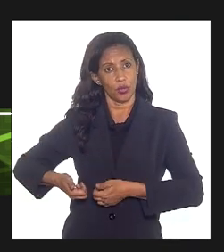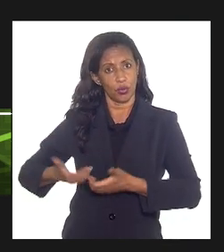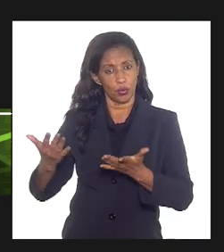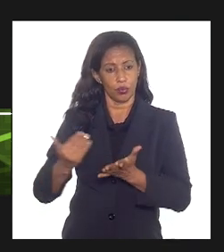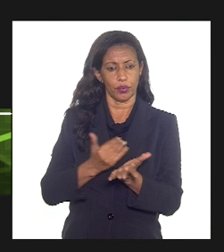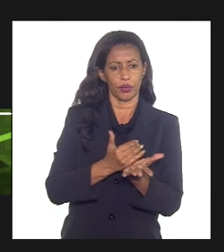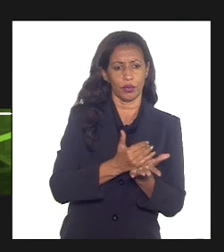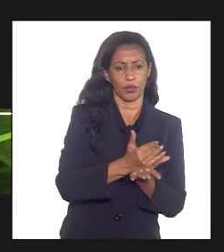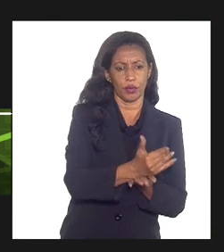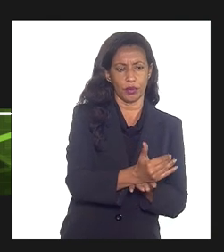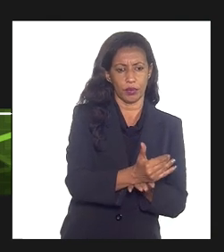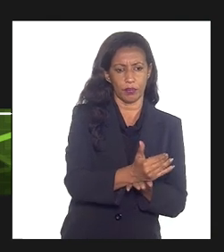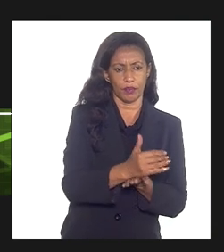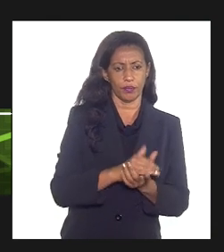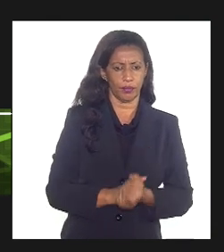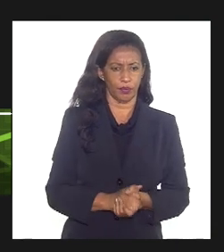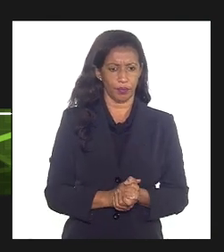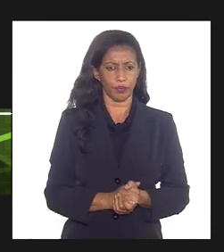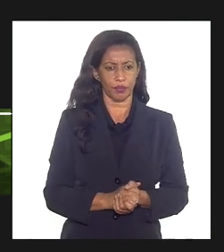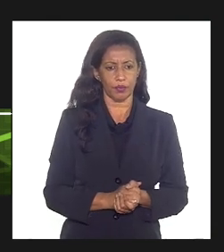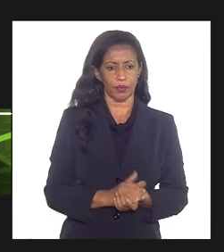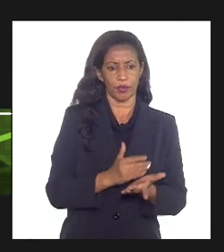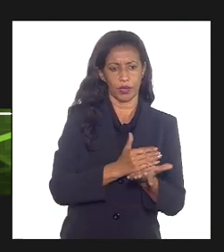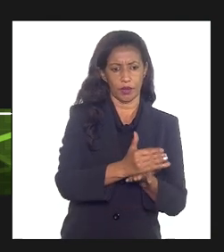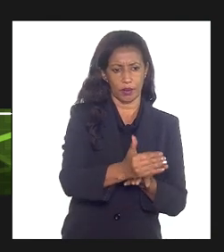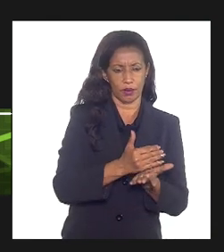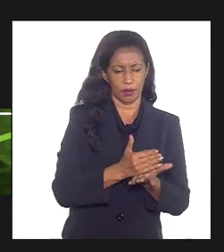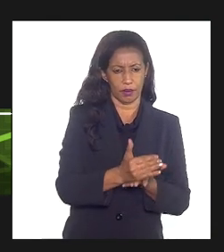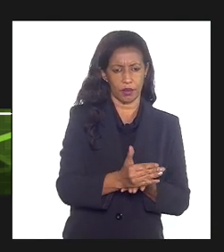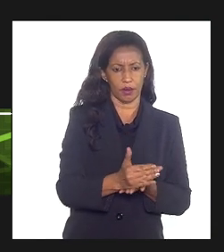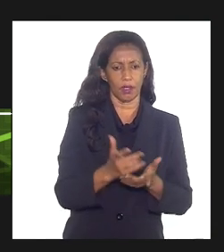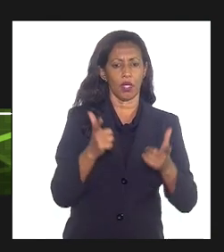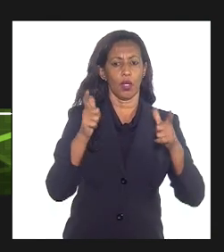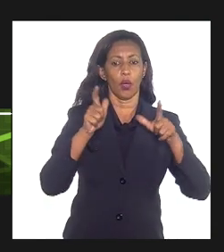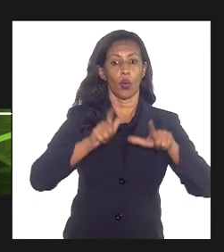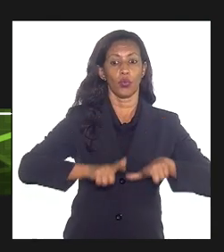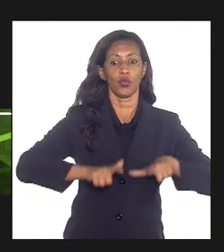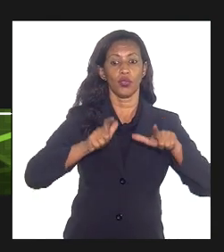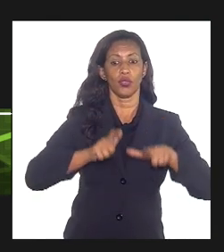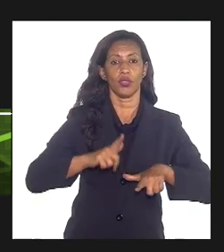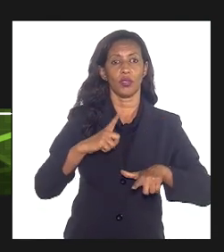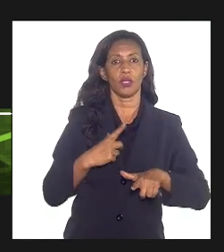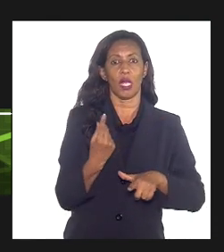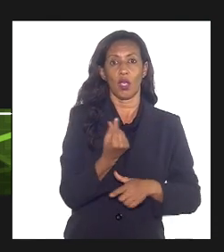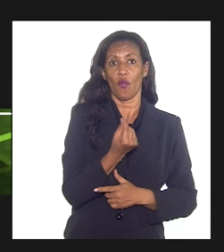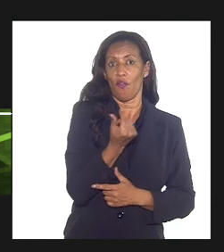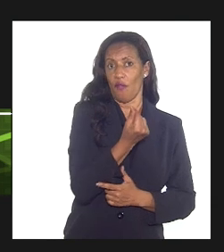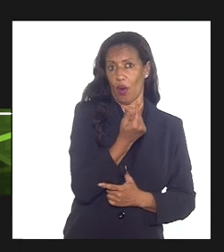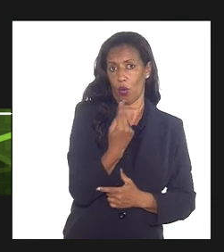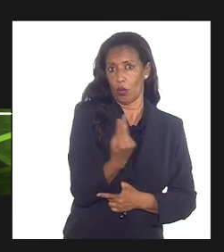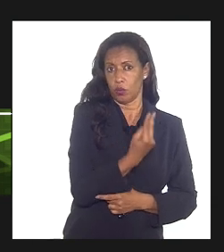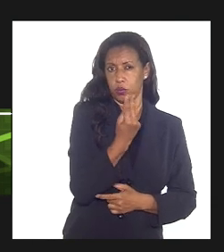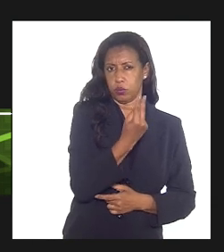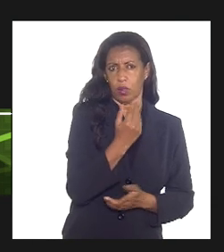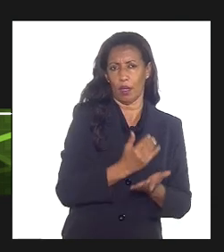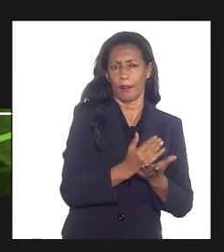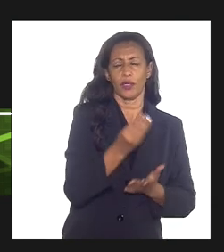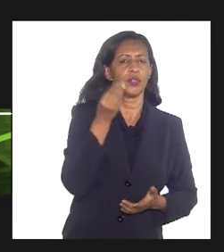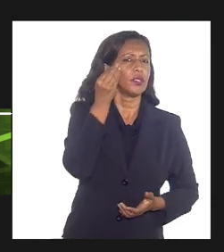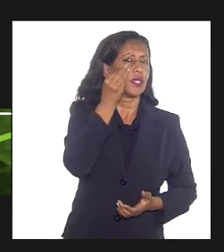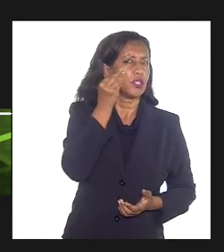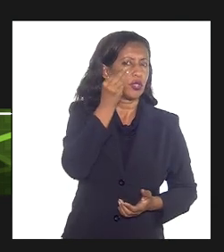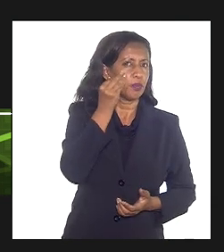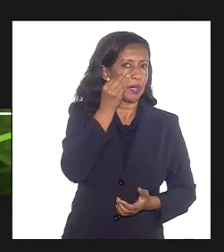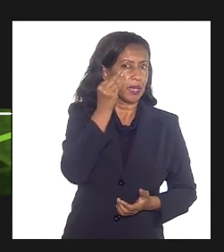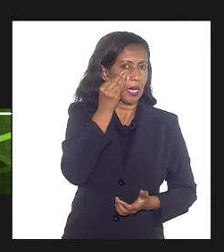inicia com a estimativa, como nós mencionamos, onde há, então, a mensuração de valores a partir da experiência de contratos